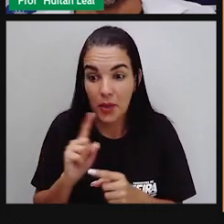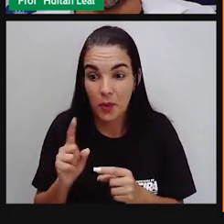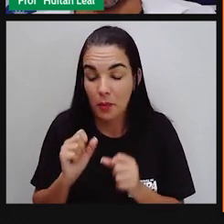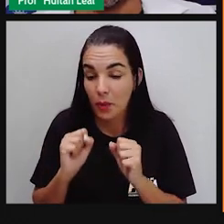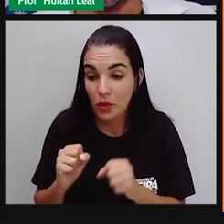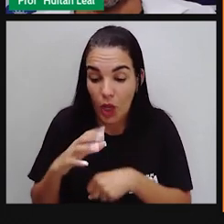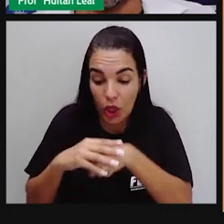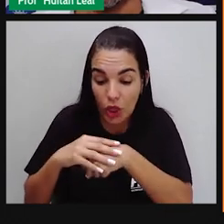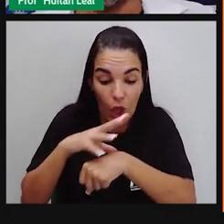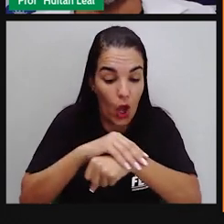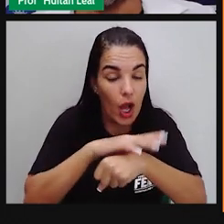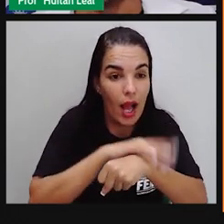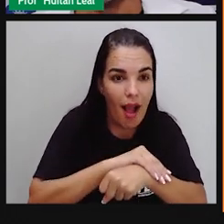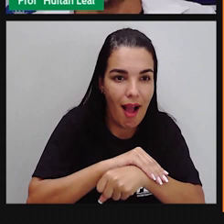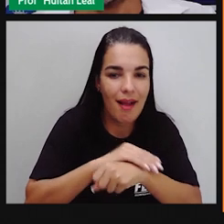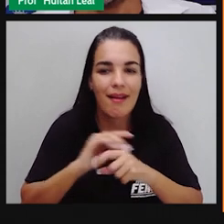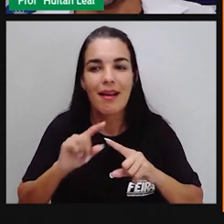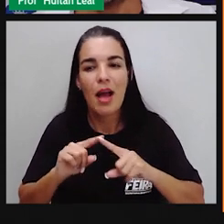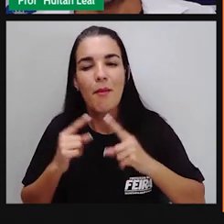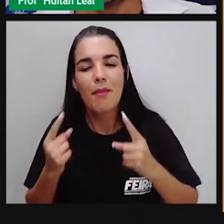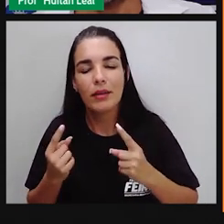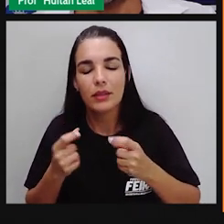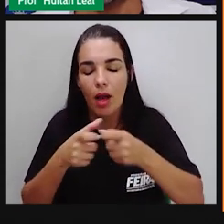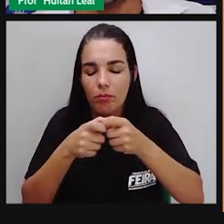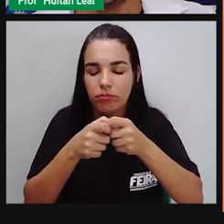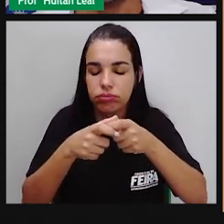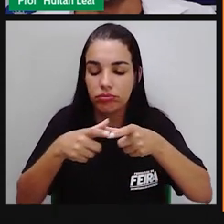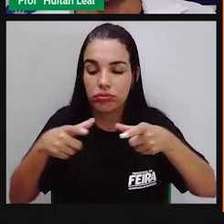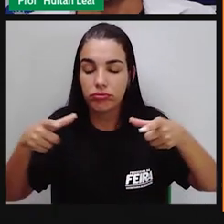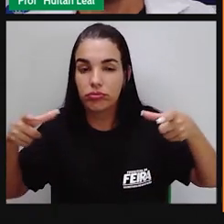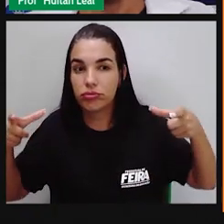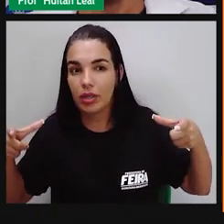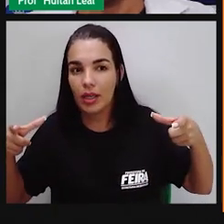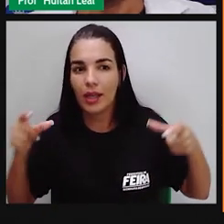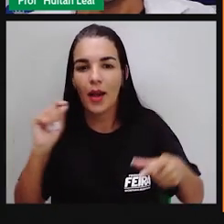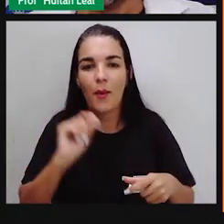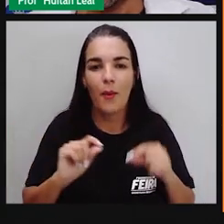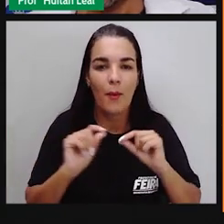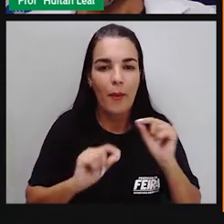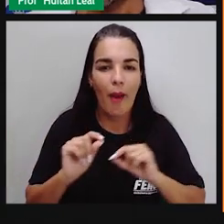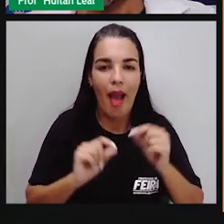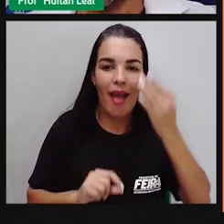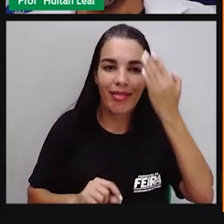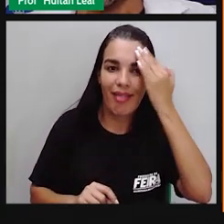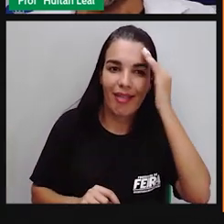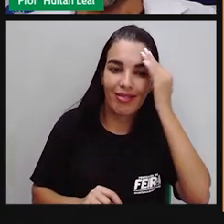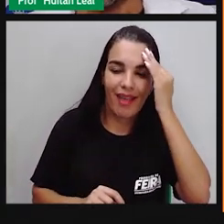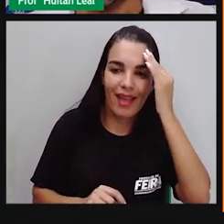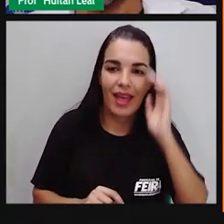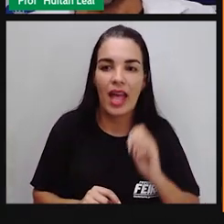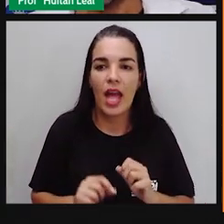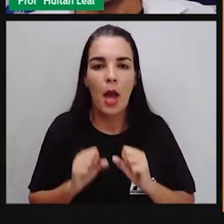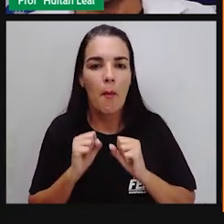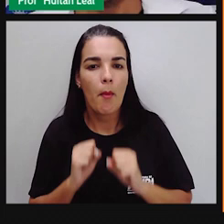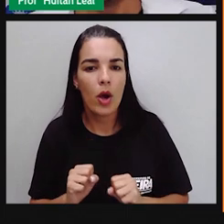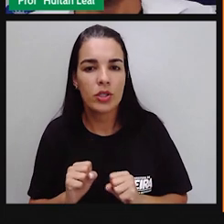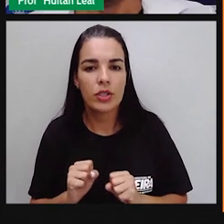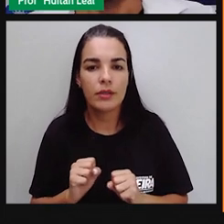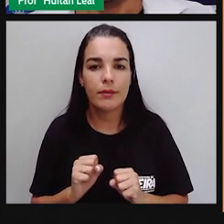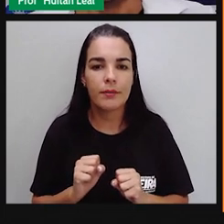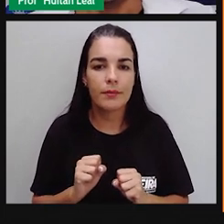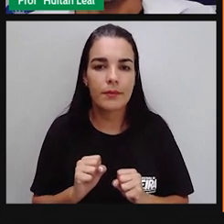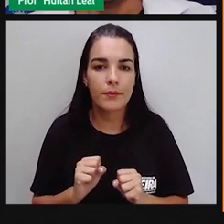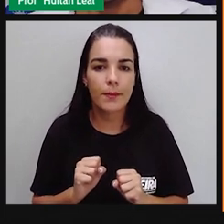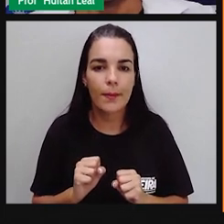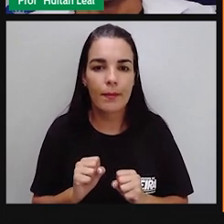não pode tocar, mas de uma forma mais específica, nós podemos dizer o